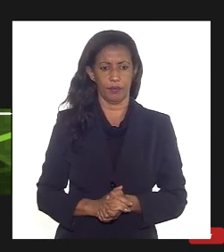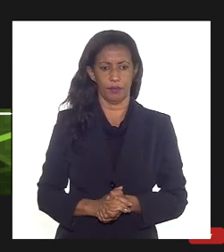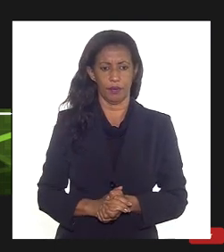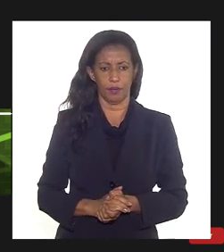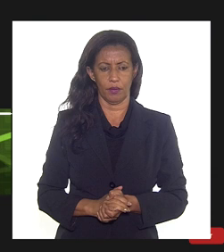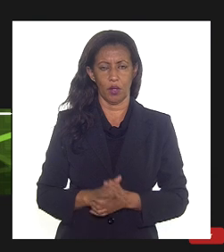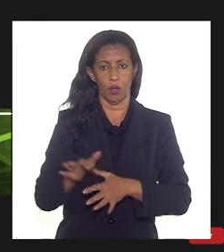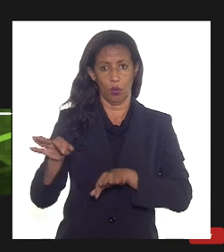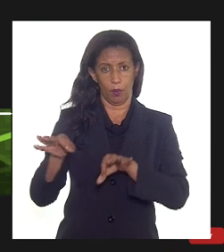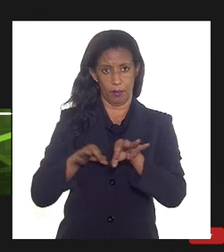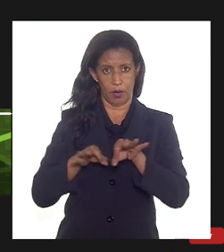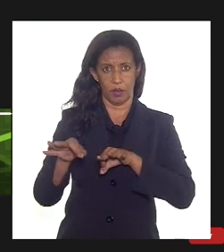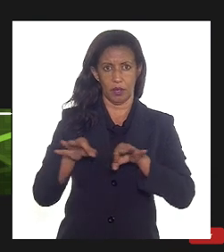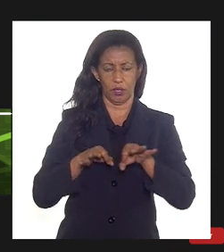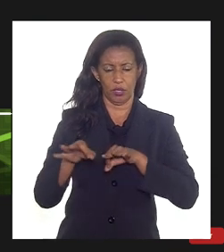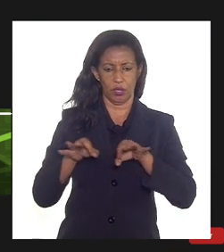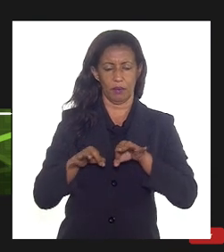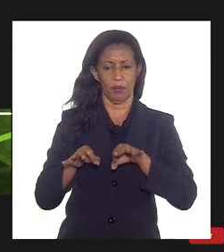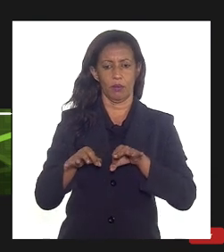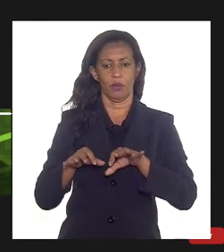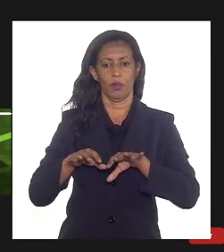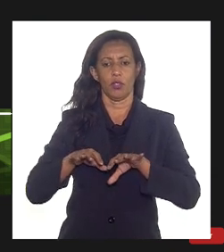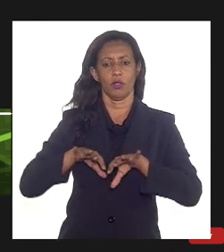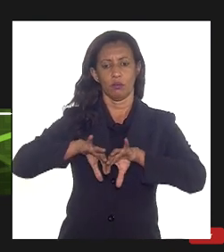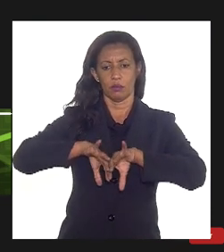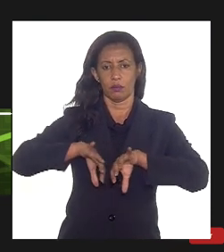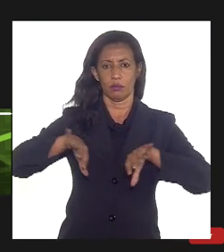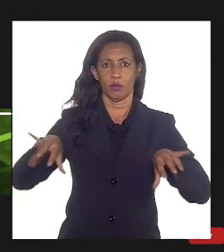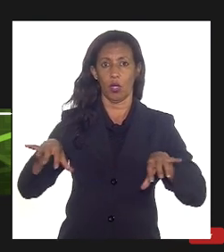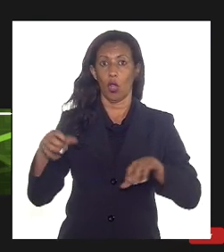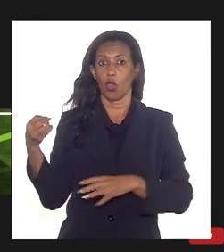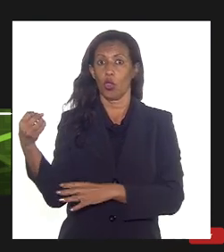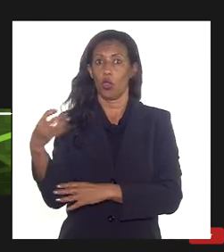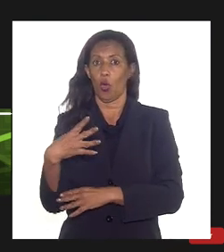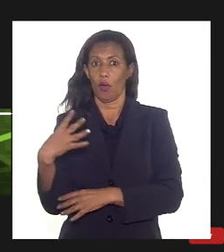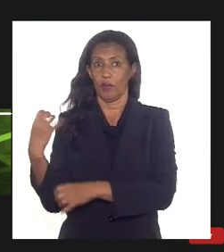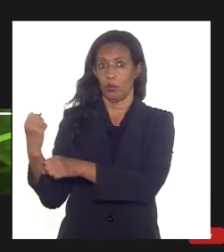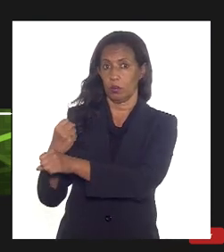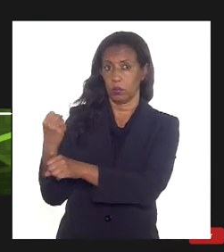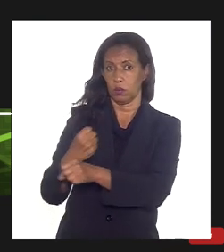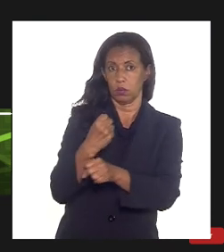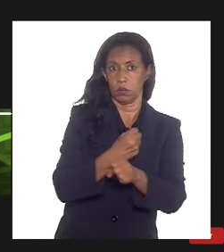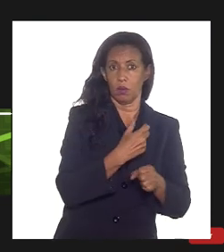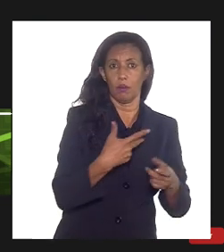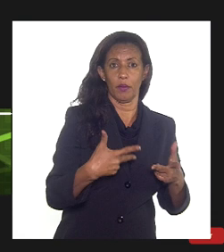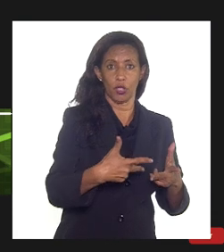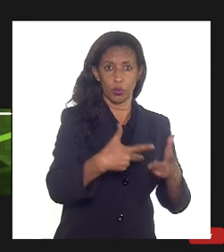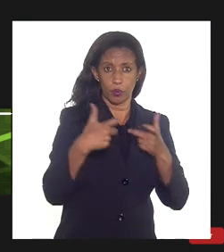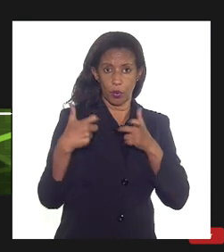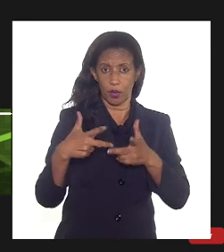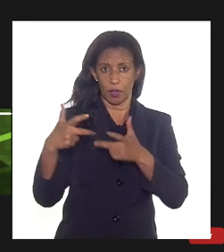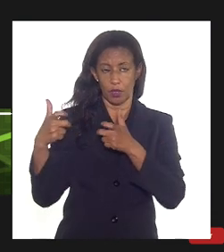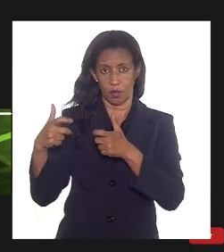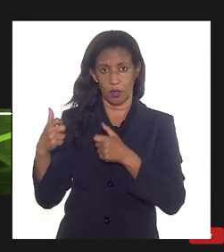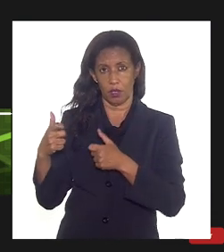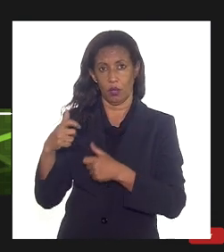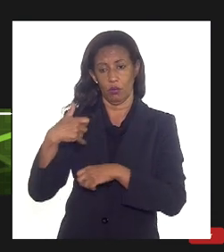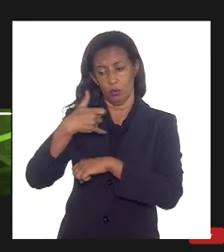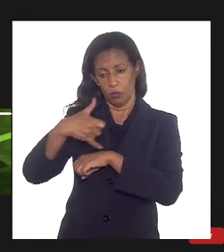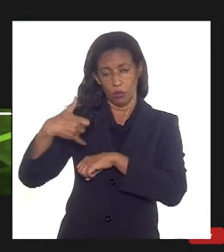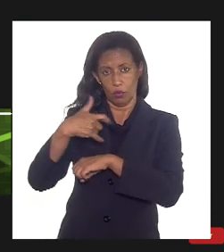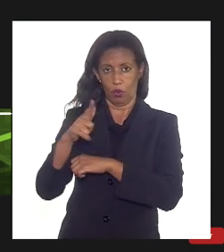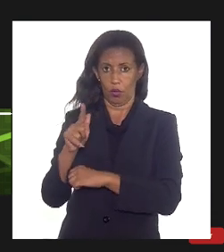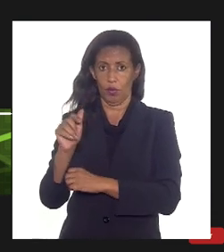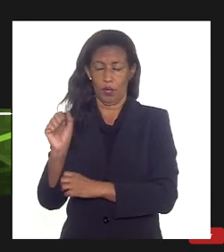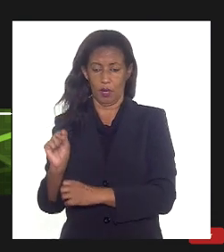o planejamento e o projeto de novas instalações para exploração e produção de óleo e gás como foi dito pelo meu colega o